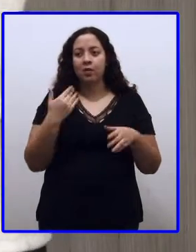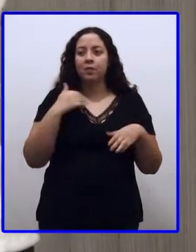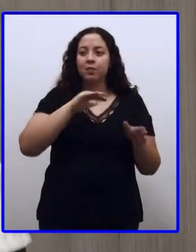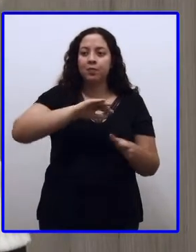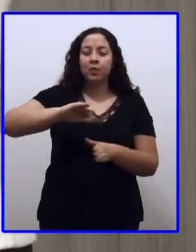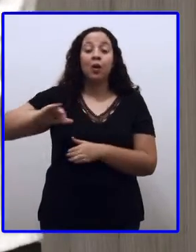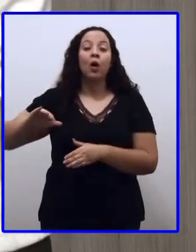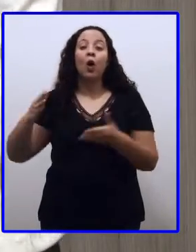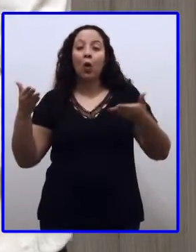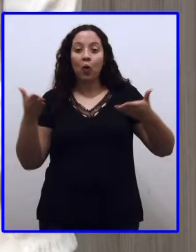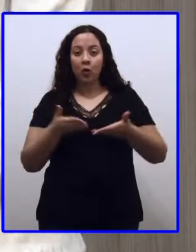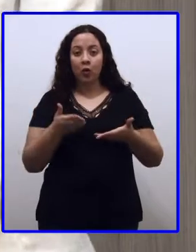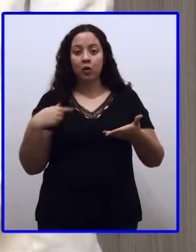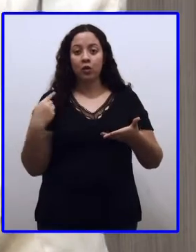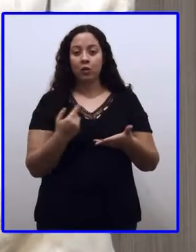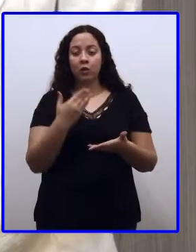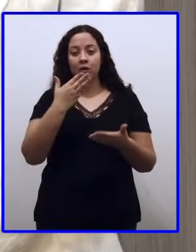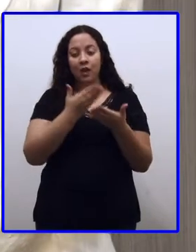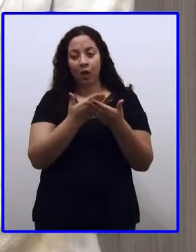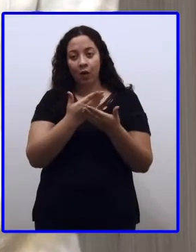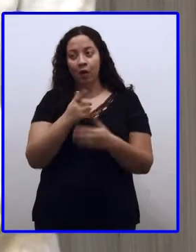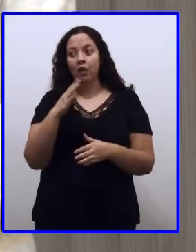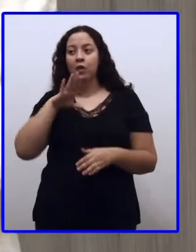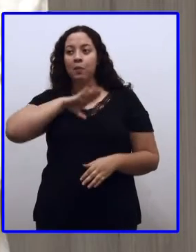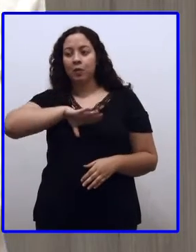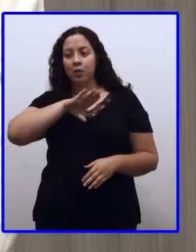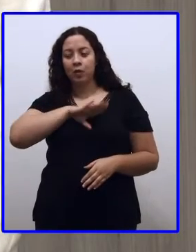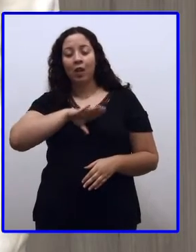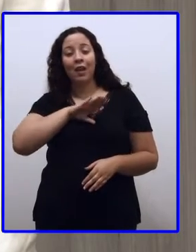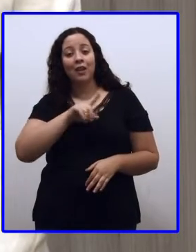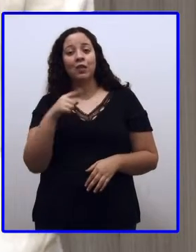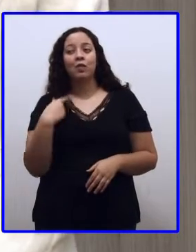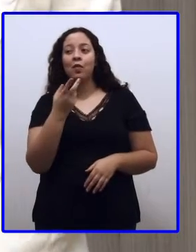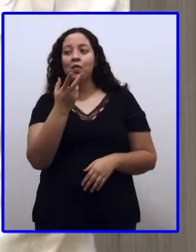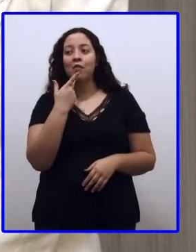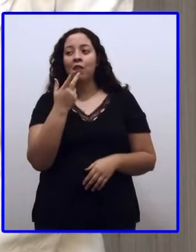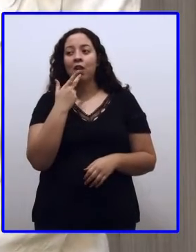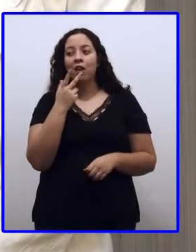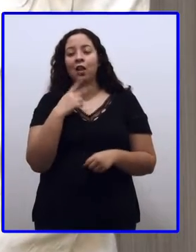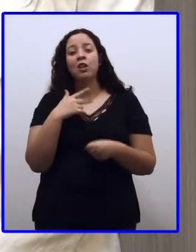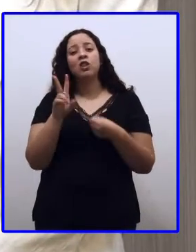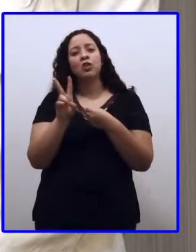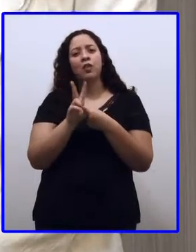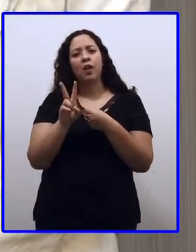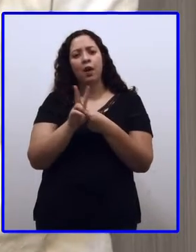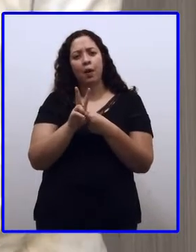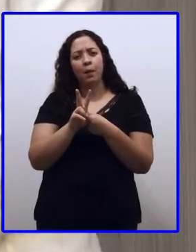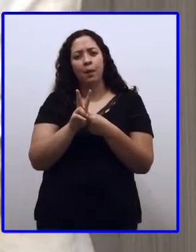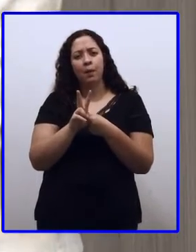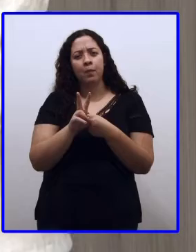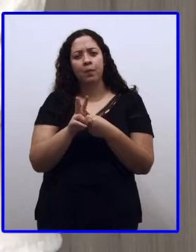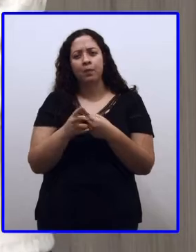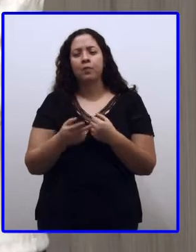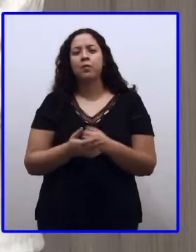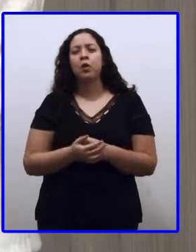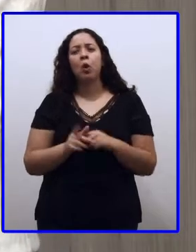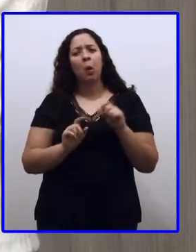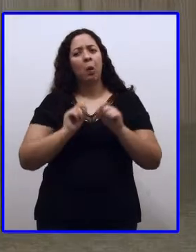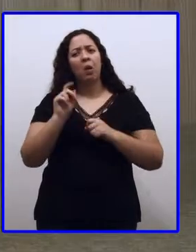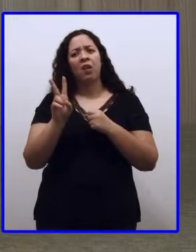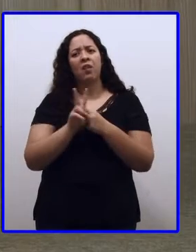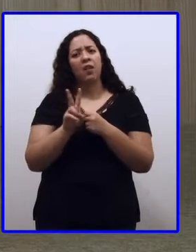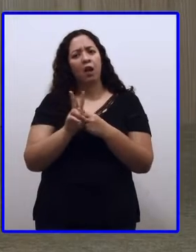aula é de língua portuguesa e vamos falar um pouquinho de verbos. Você, você sabe o que é verbos? E aí, para a Natália, o que é